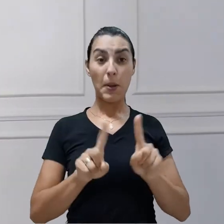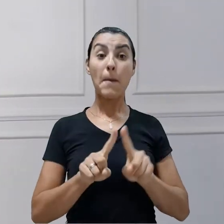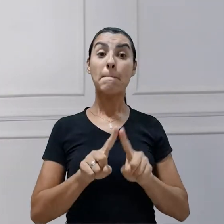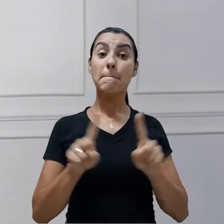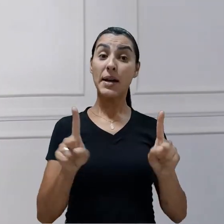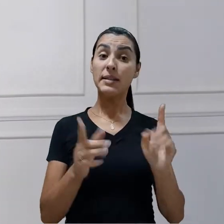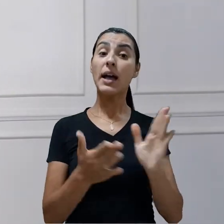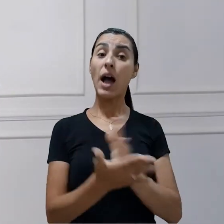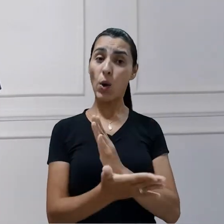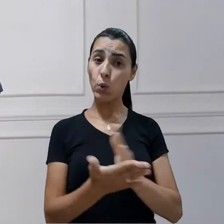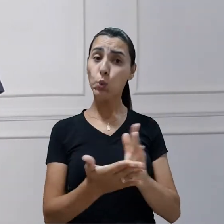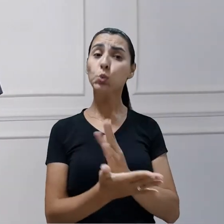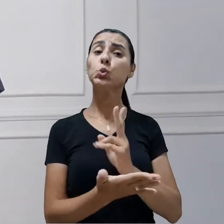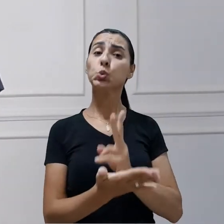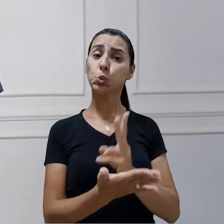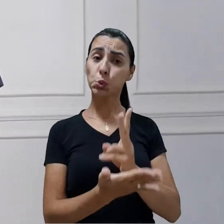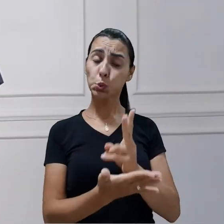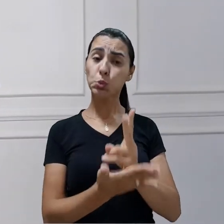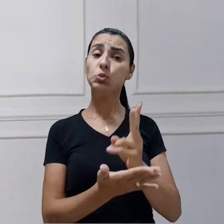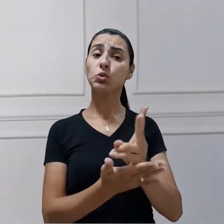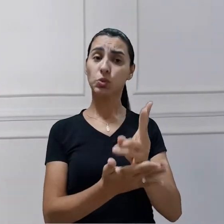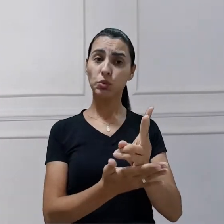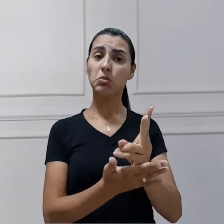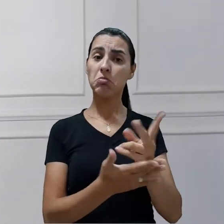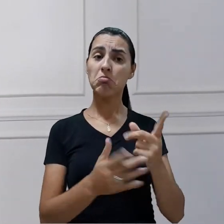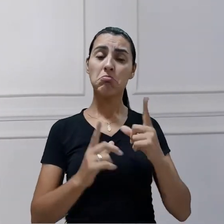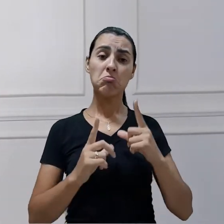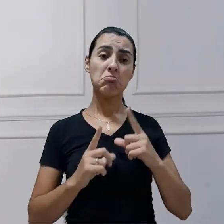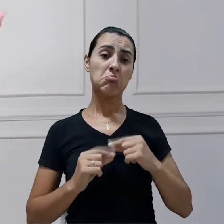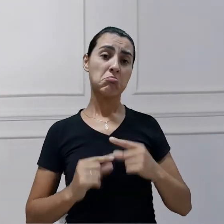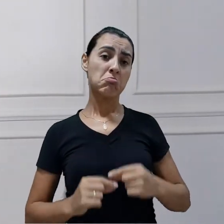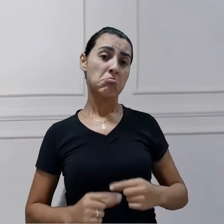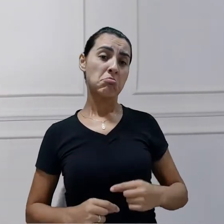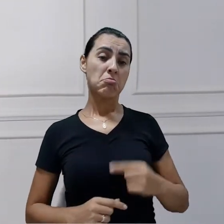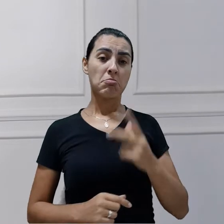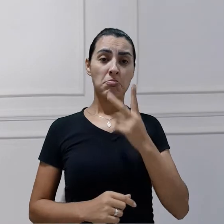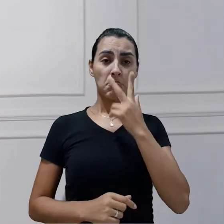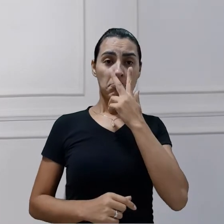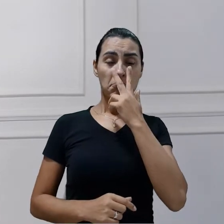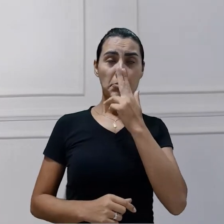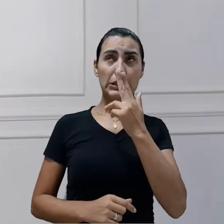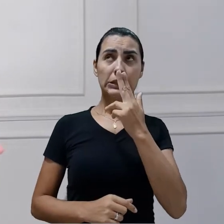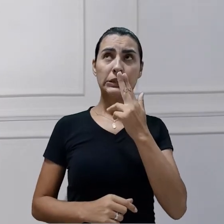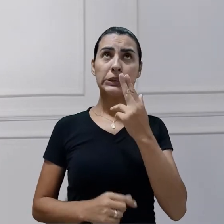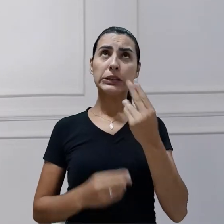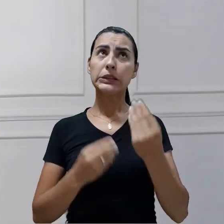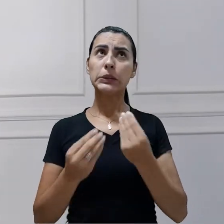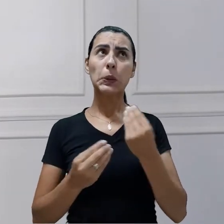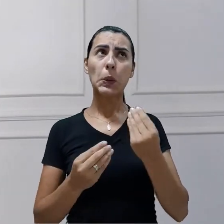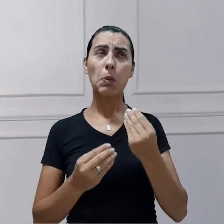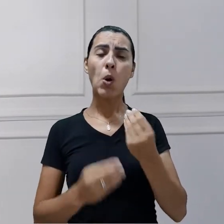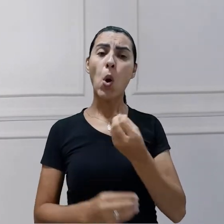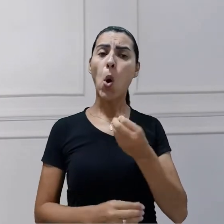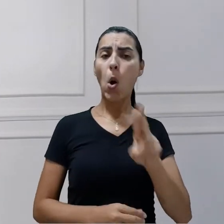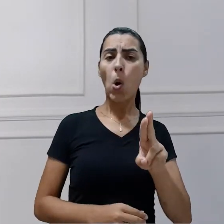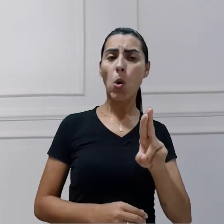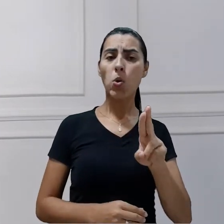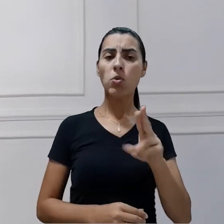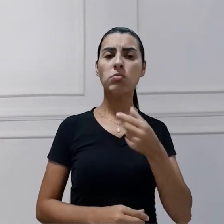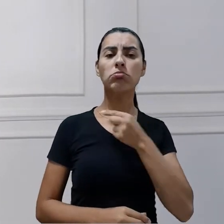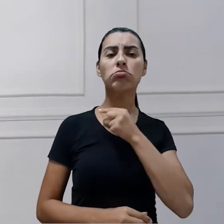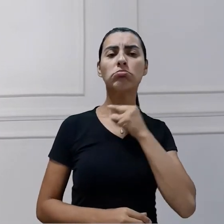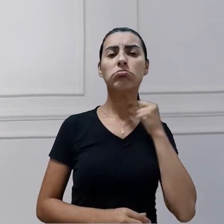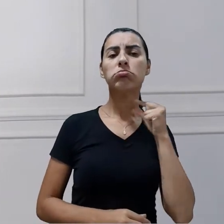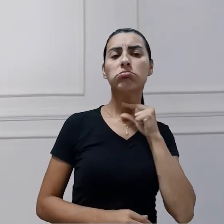continuaram utilizando um instrumento para a sua identificação, o colarinho. Porém, nos